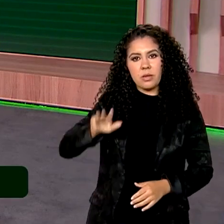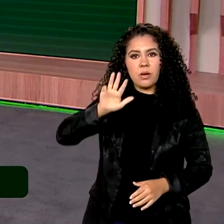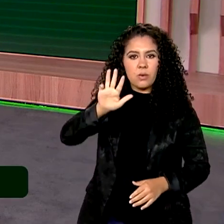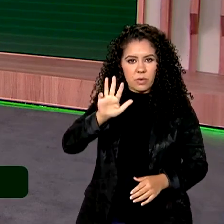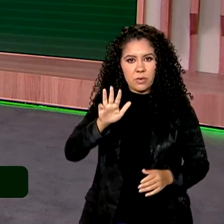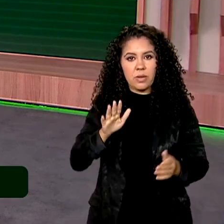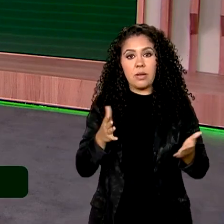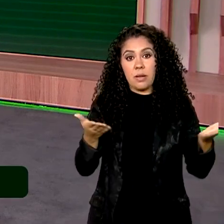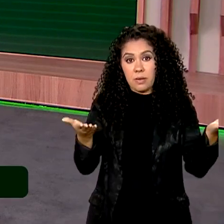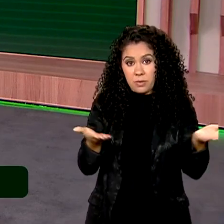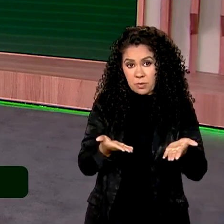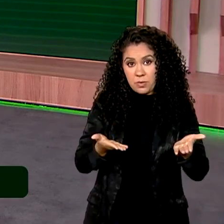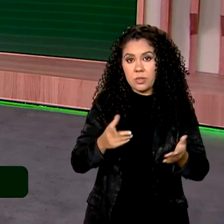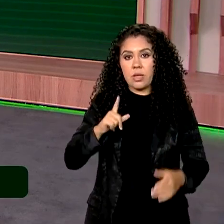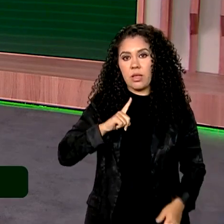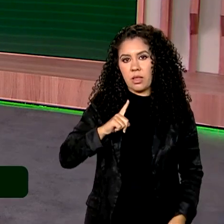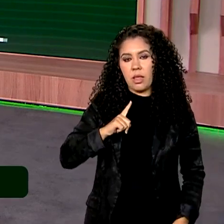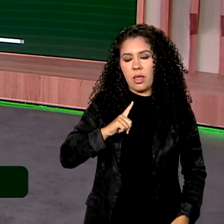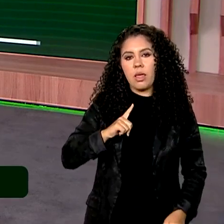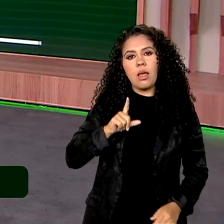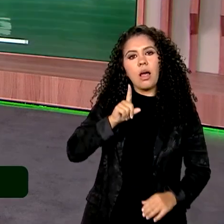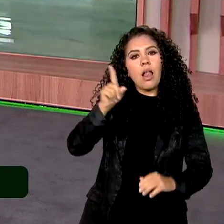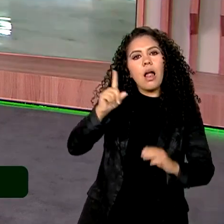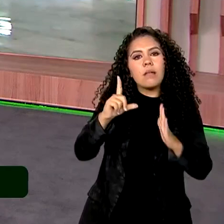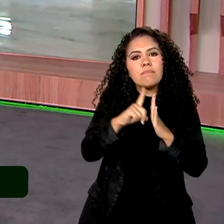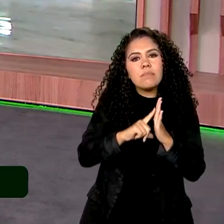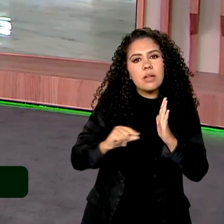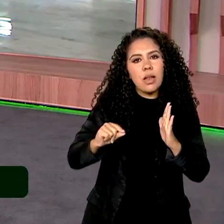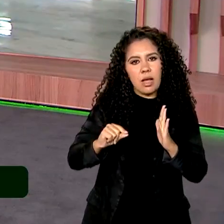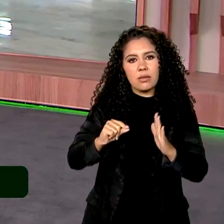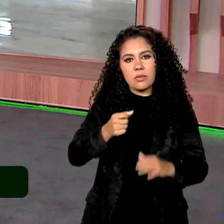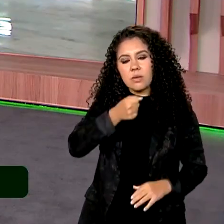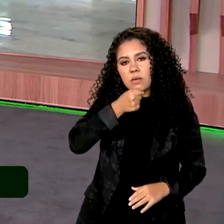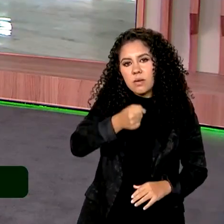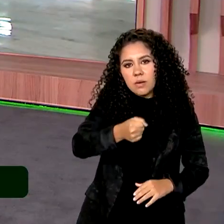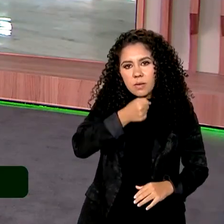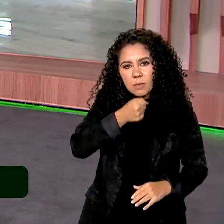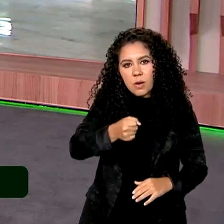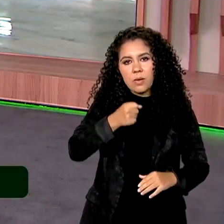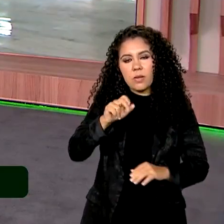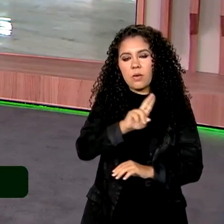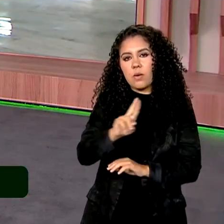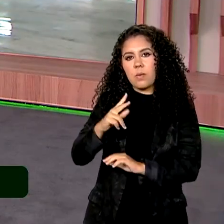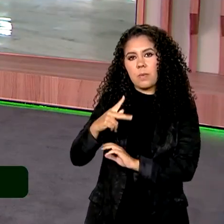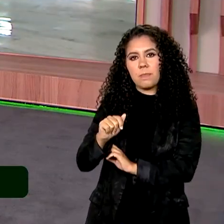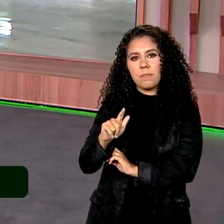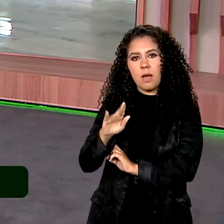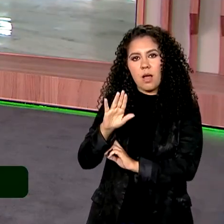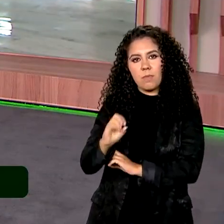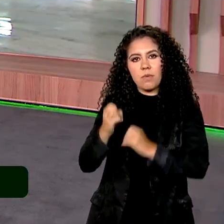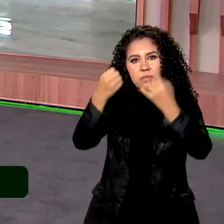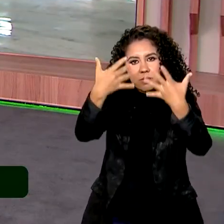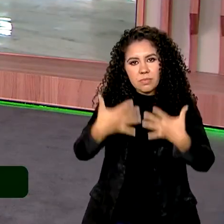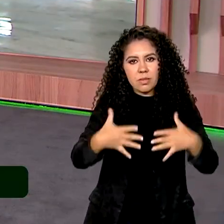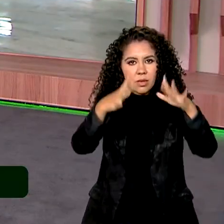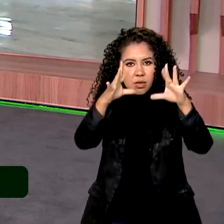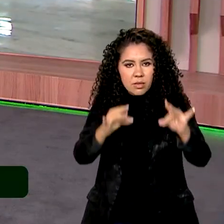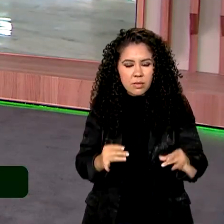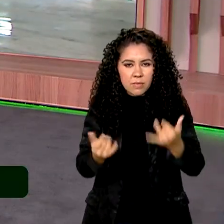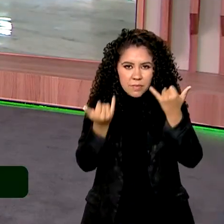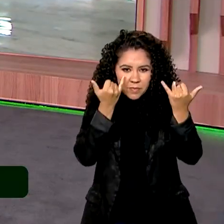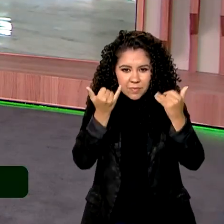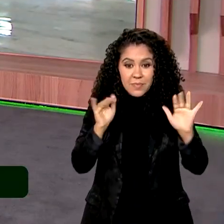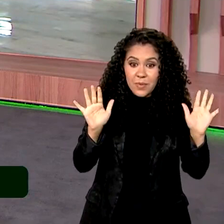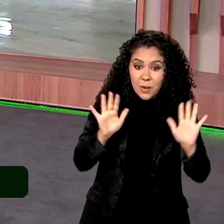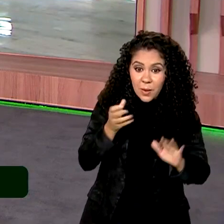presidente Lula. Para isso, vamos direto ao Palácio do Planalto, conversar ao vivo com o repórter Pablo Mundim, que tem as informações para a